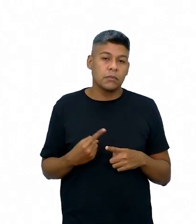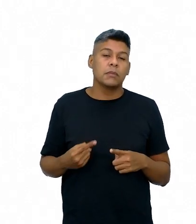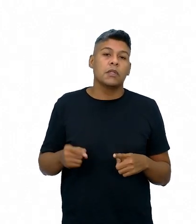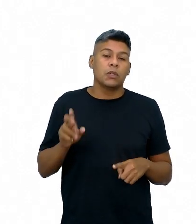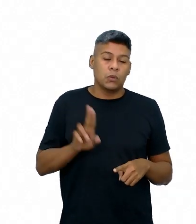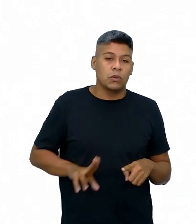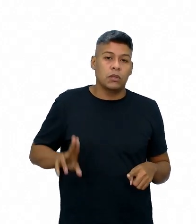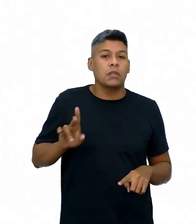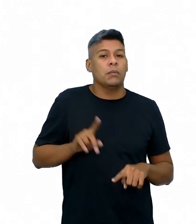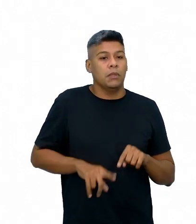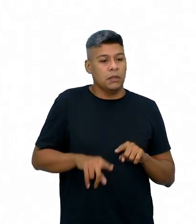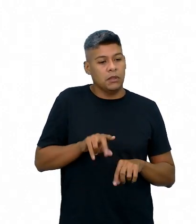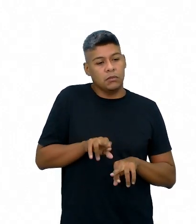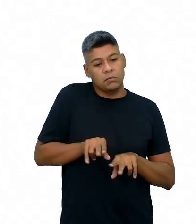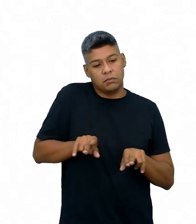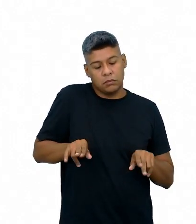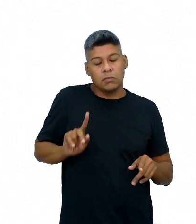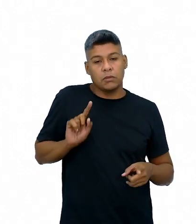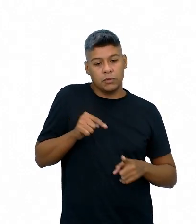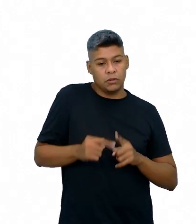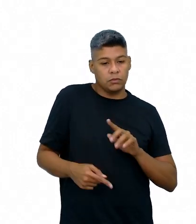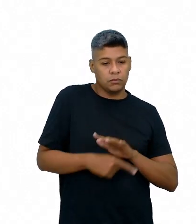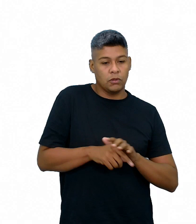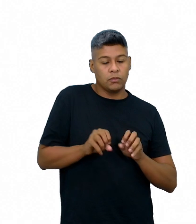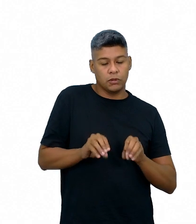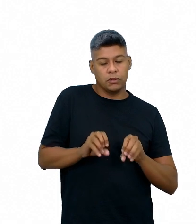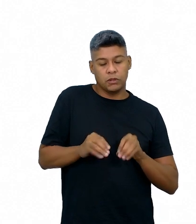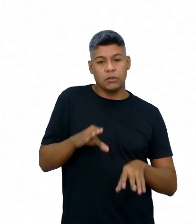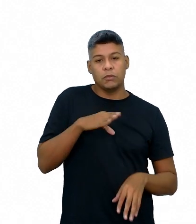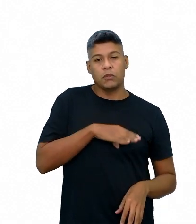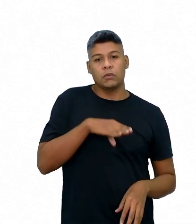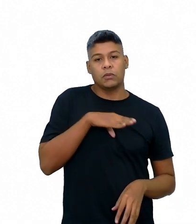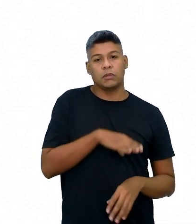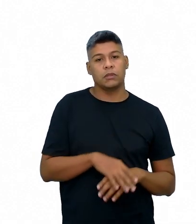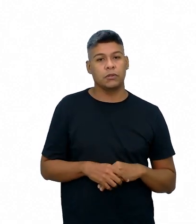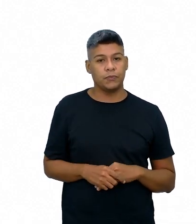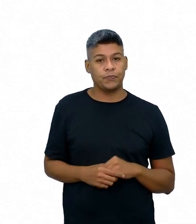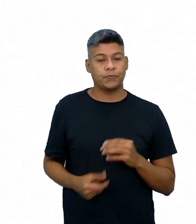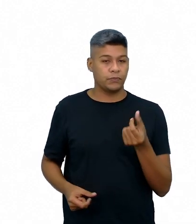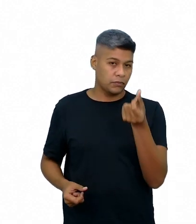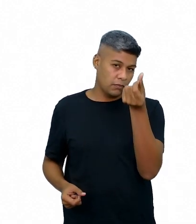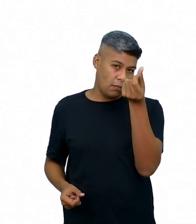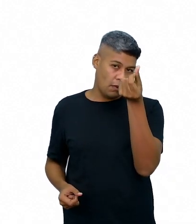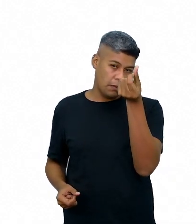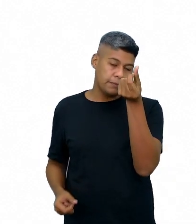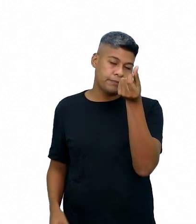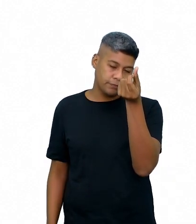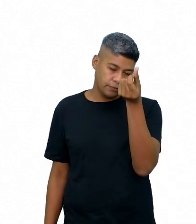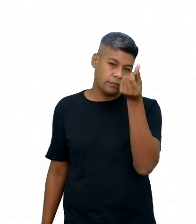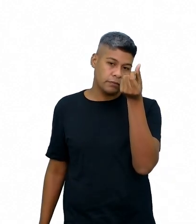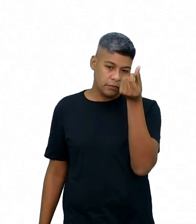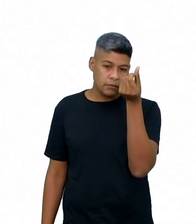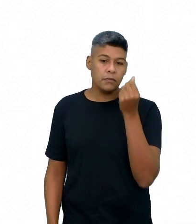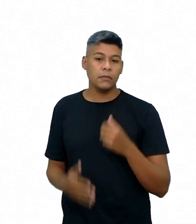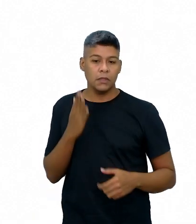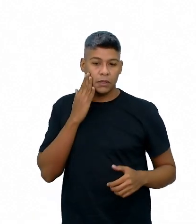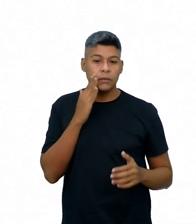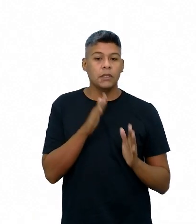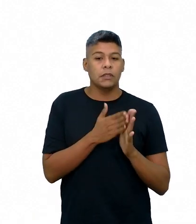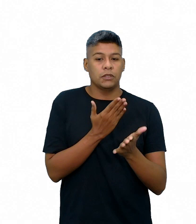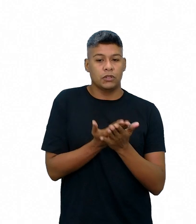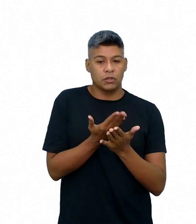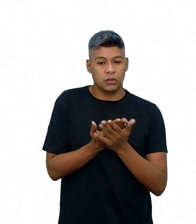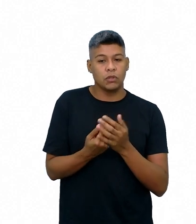oferece, que é o objetivo do ensino da língua portuguesa. Num sexto aspecto, em razão disso, as escolas